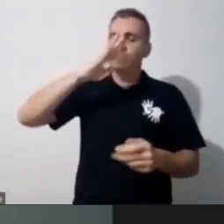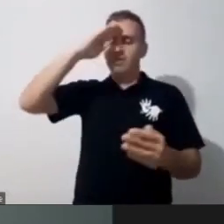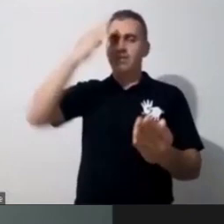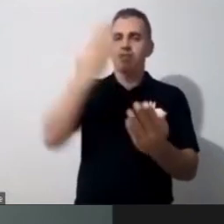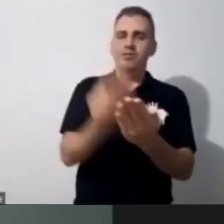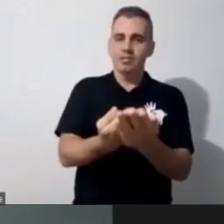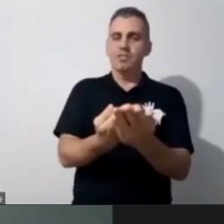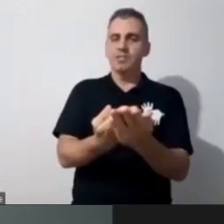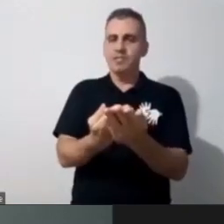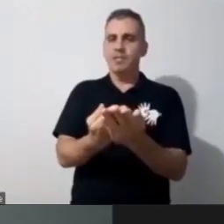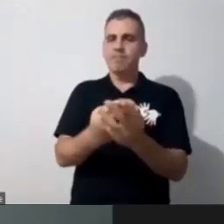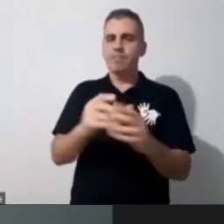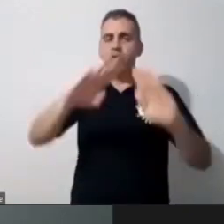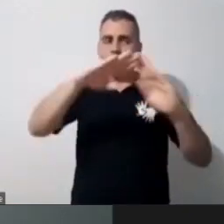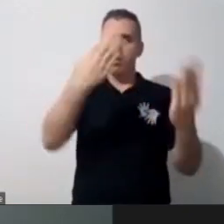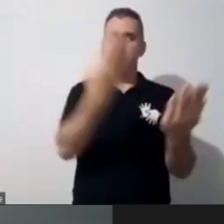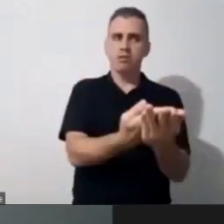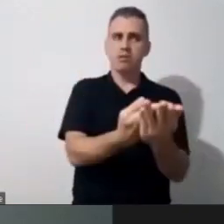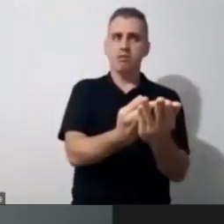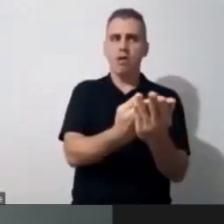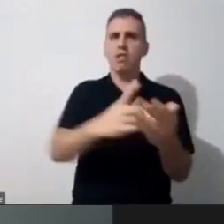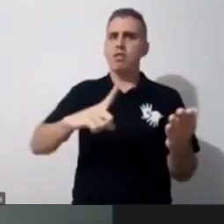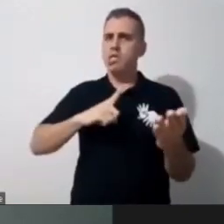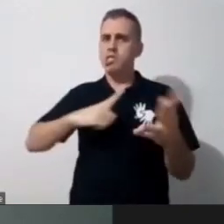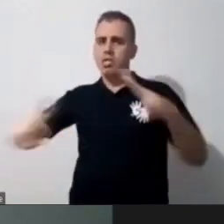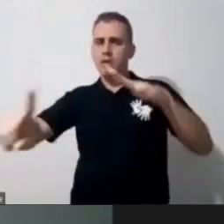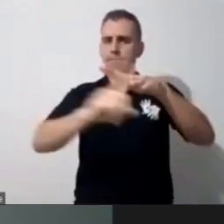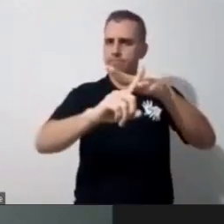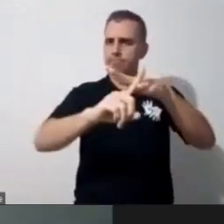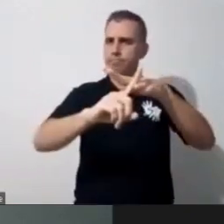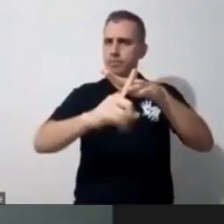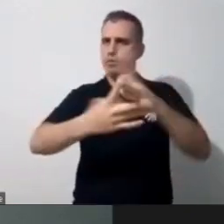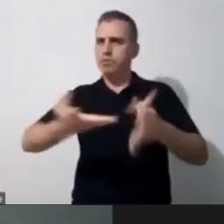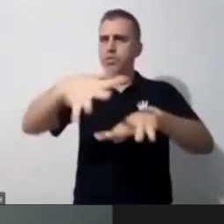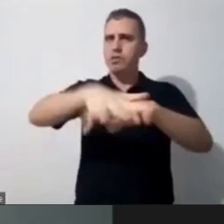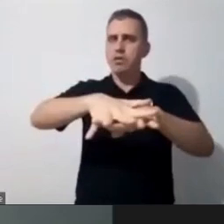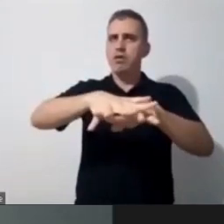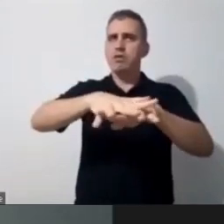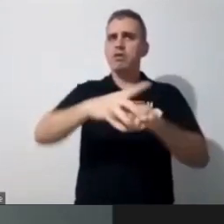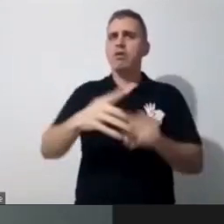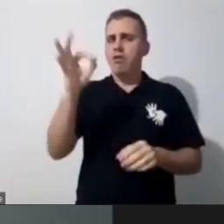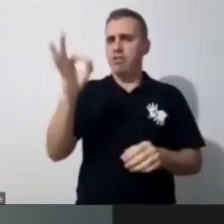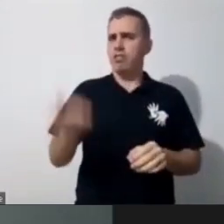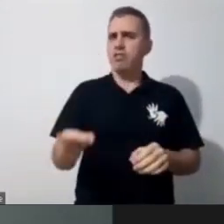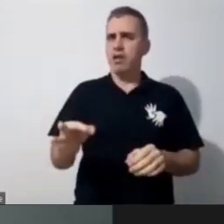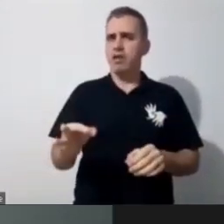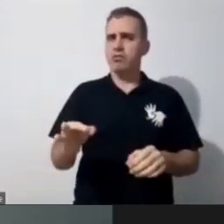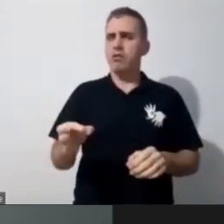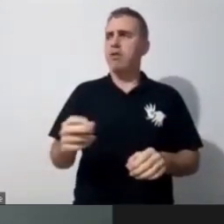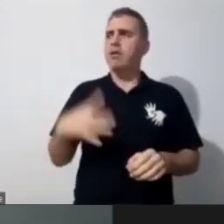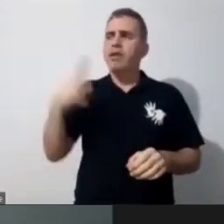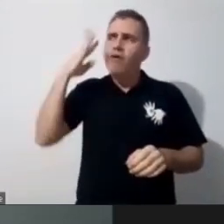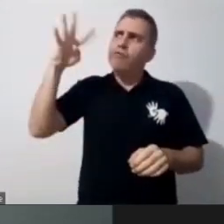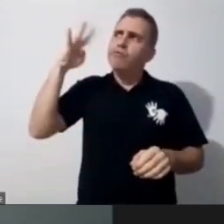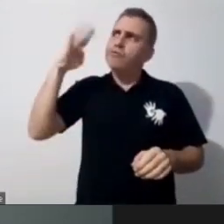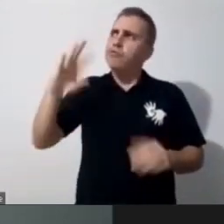porque uma escola inclusiva, né, onde é o ideal, o sonho de utopia, é uma escola inclusiva,